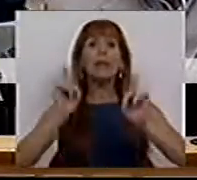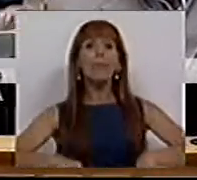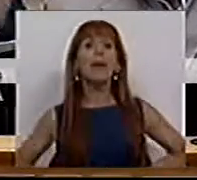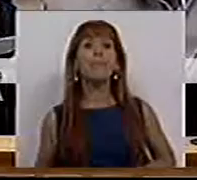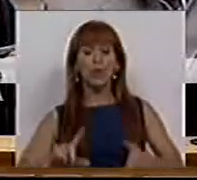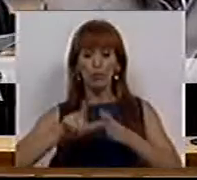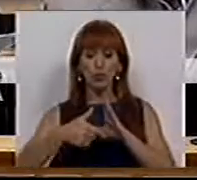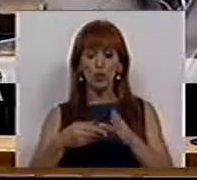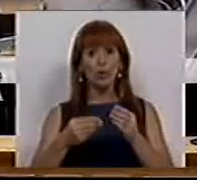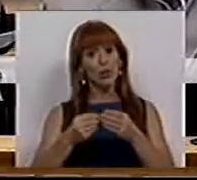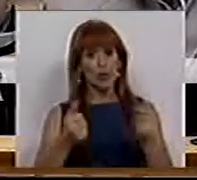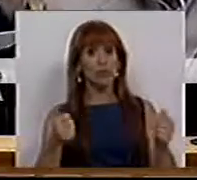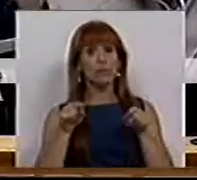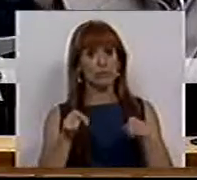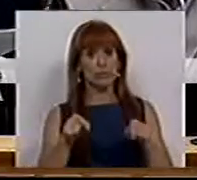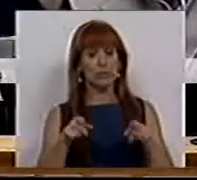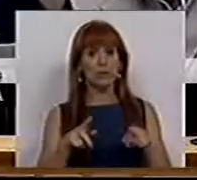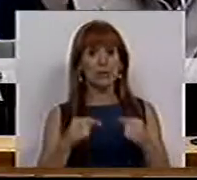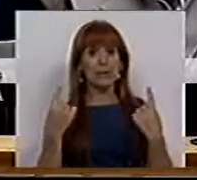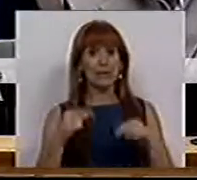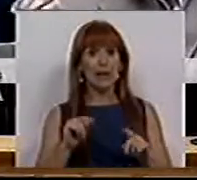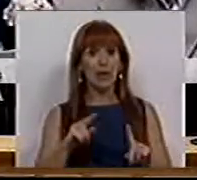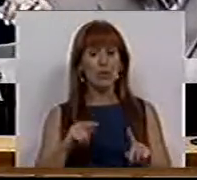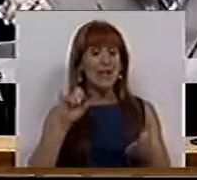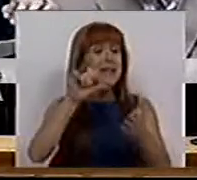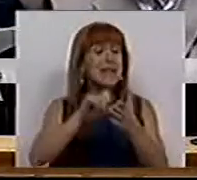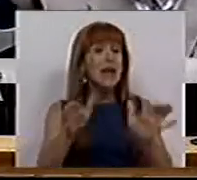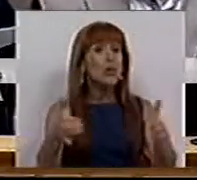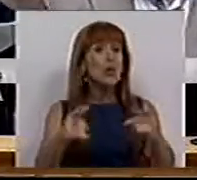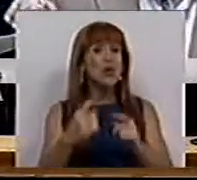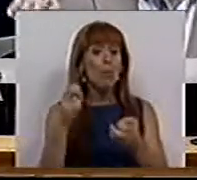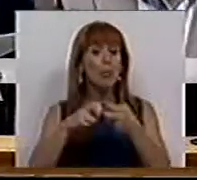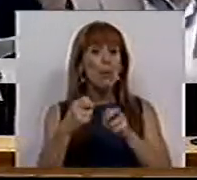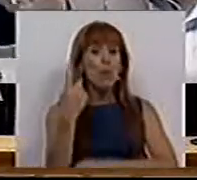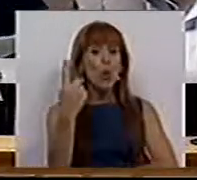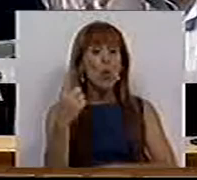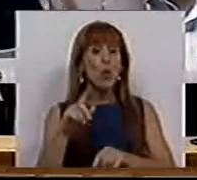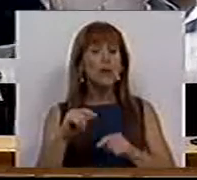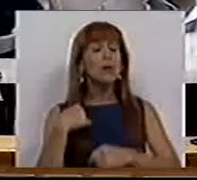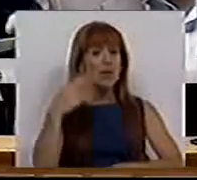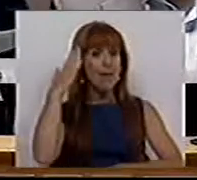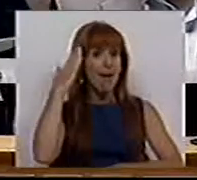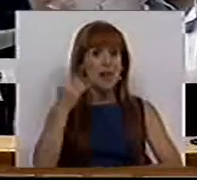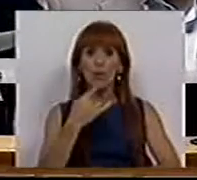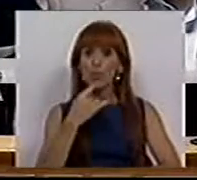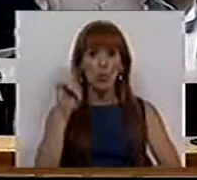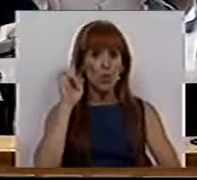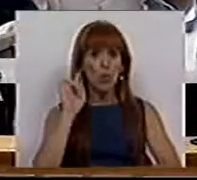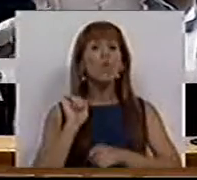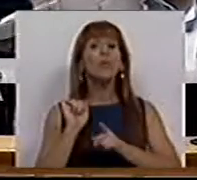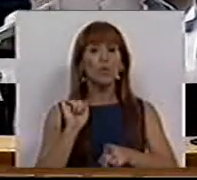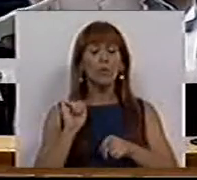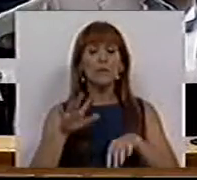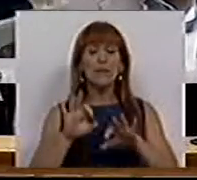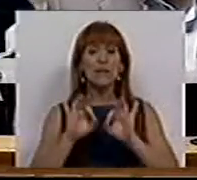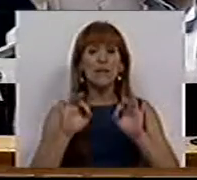um projeto de resolução que tem como centro um dos problemas que consideramos fundamentais